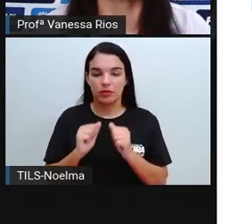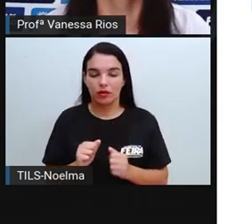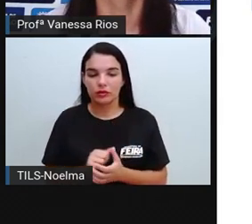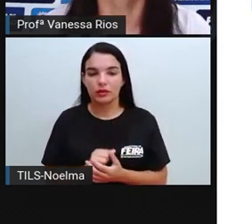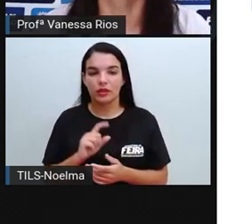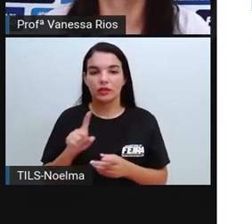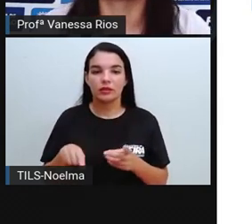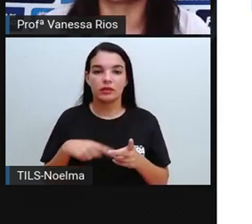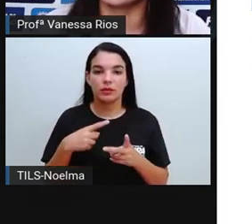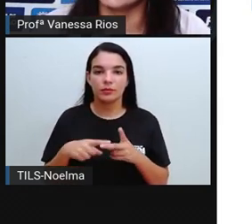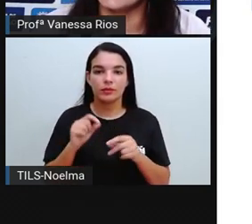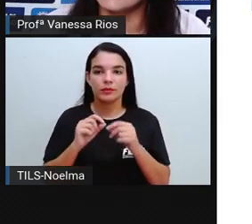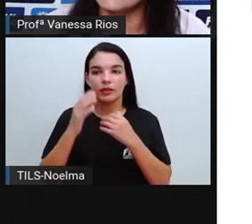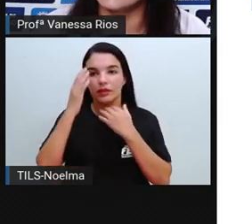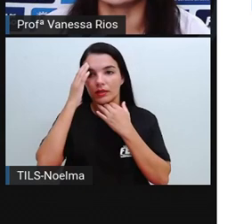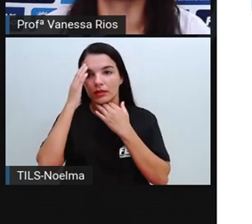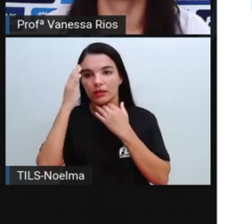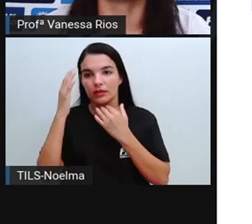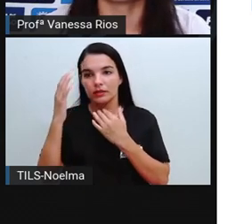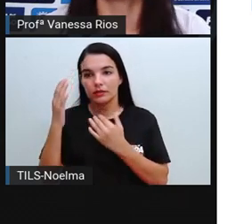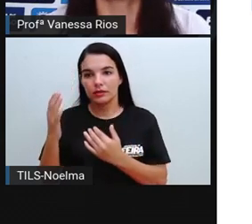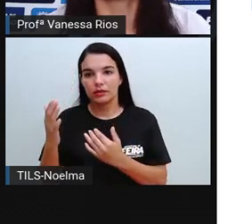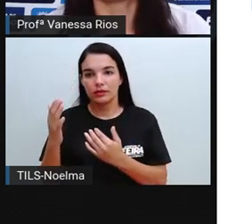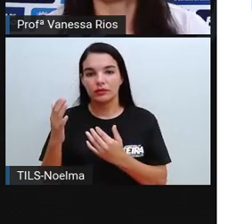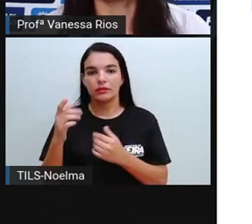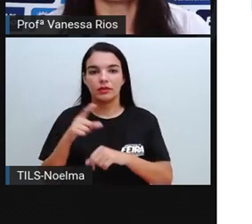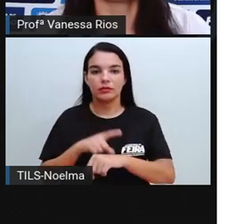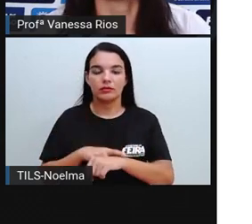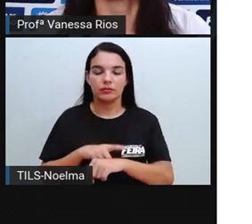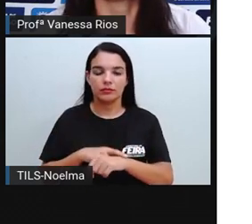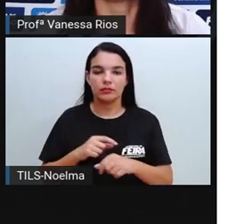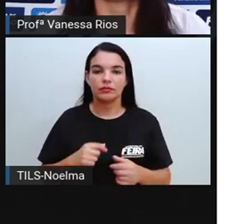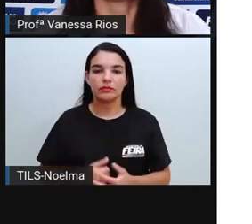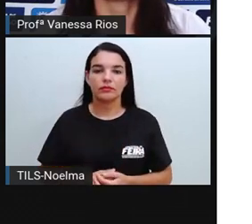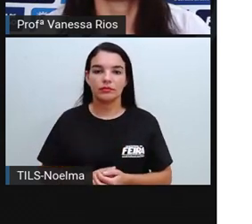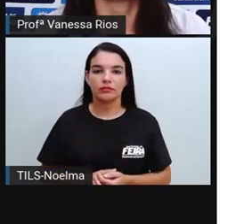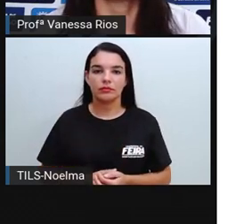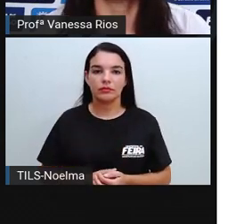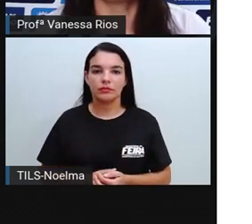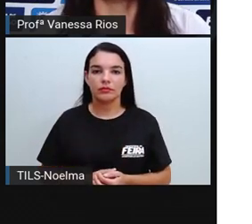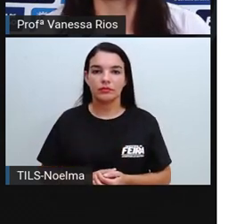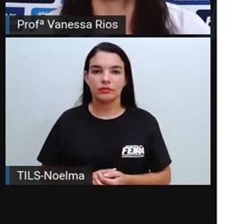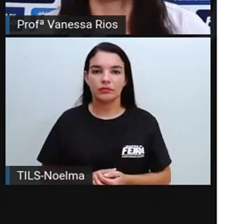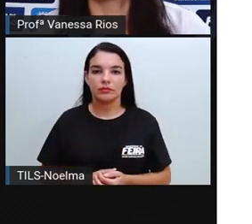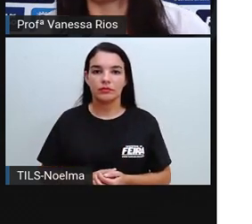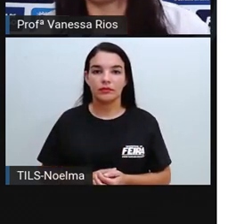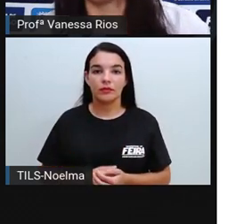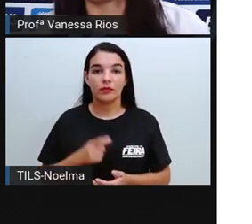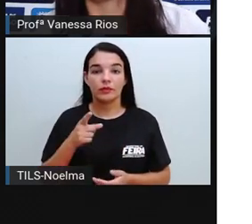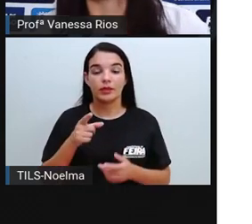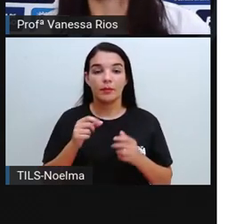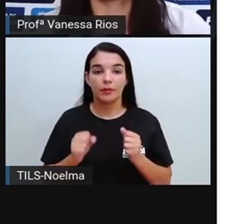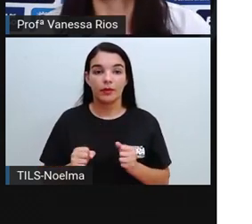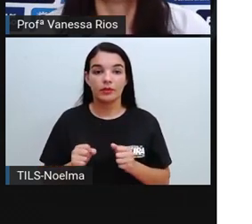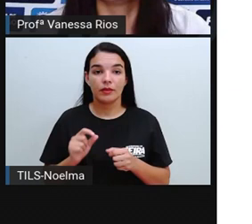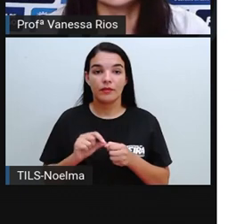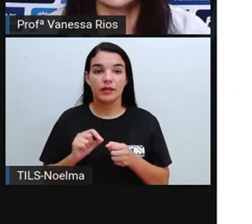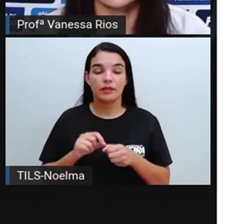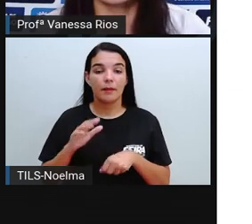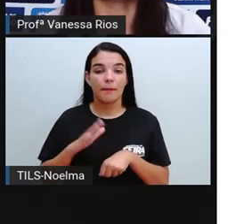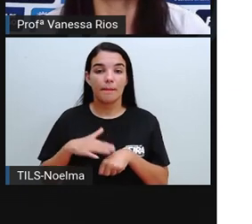fácil. E também agradecer ao entrevistado. E aí você pode elaborar mais